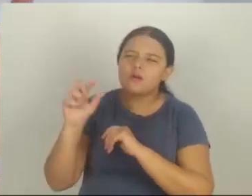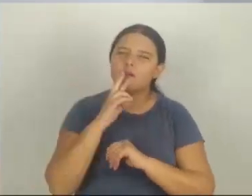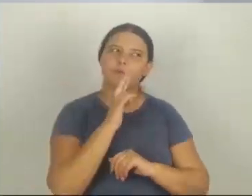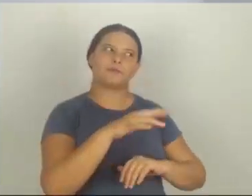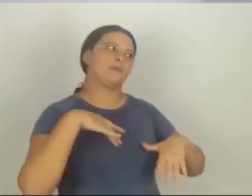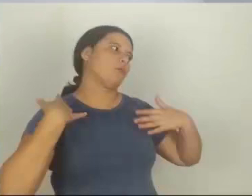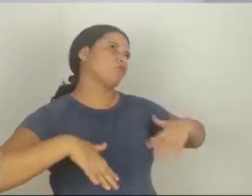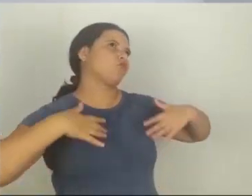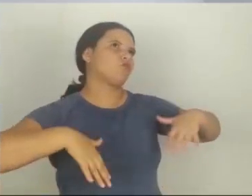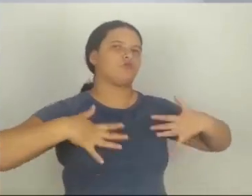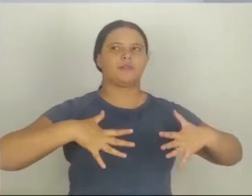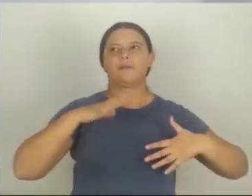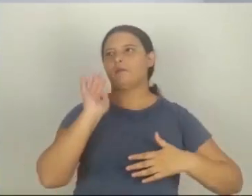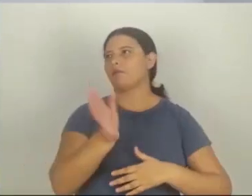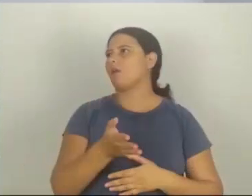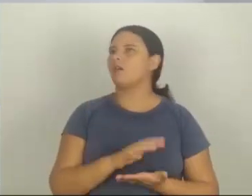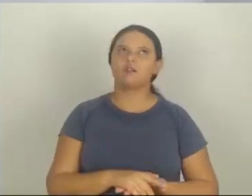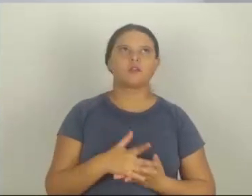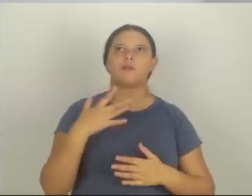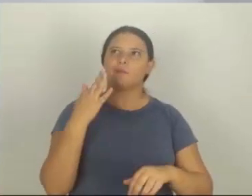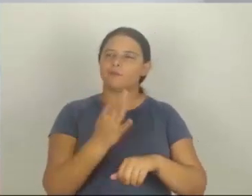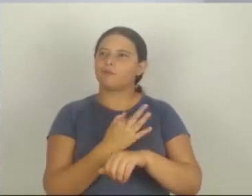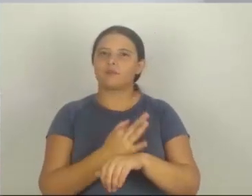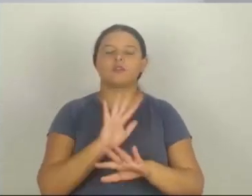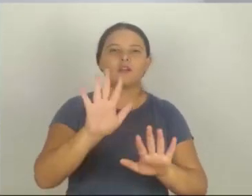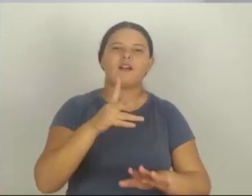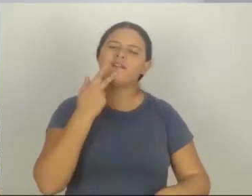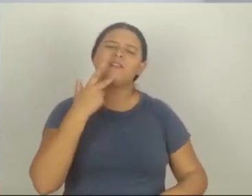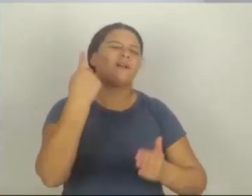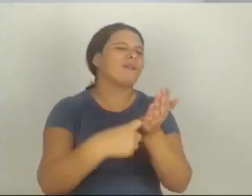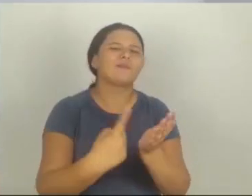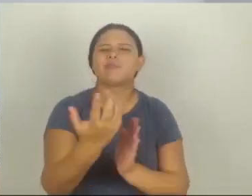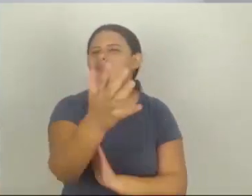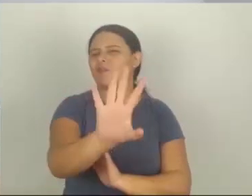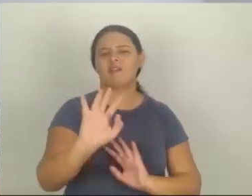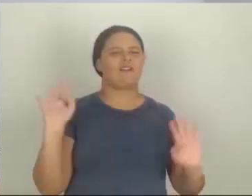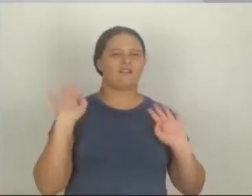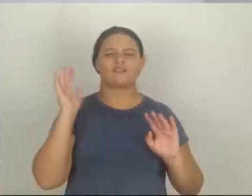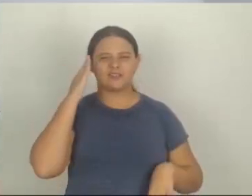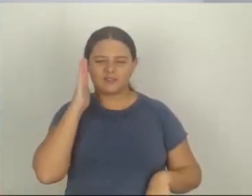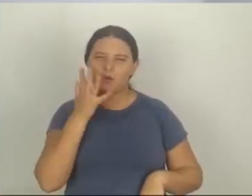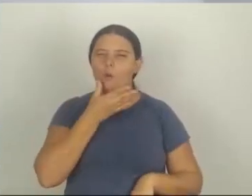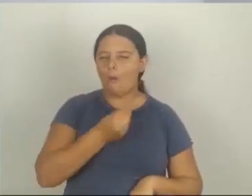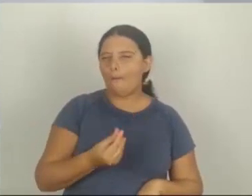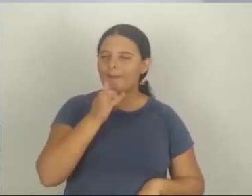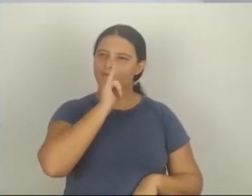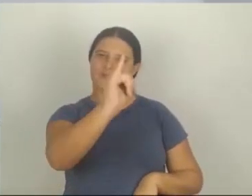porque ele deu uma sumidinha, ele fala, ixi, já está pegando no meu pé. Aí ele começa a dar sinais que ele não quer compromisso. Muitos homens têm